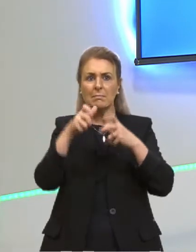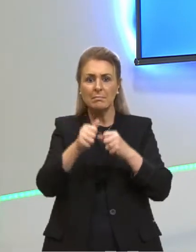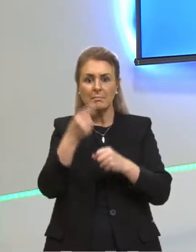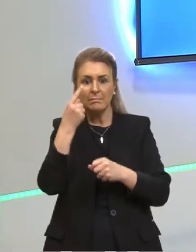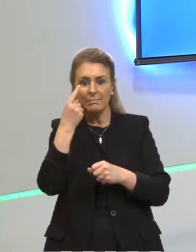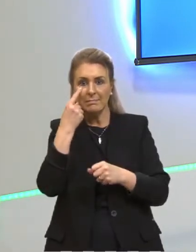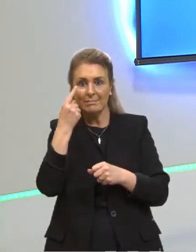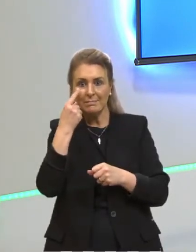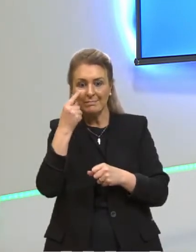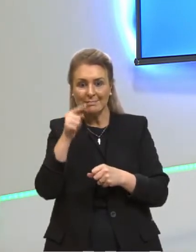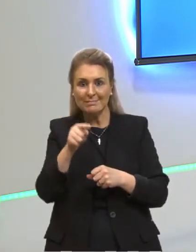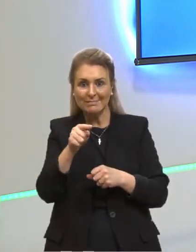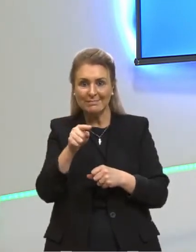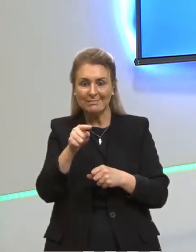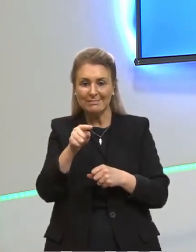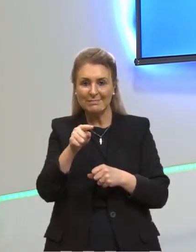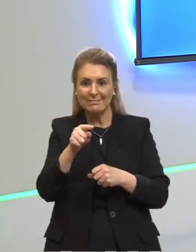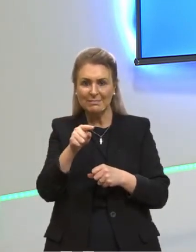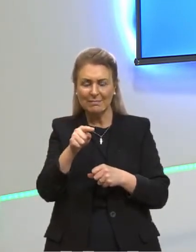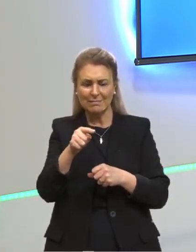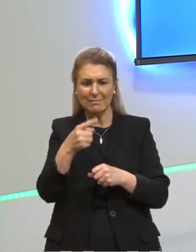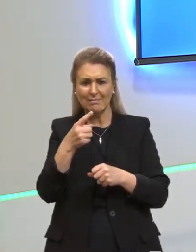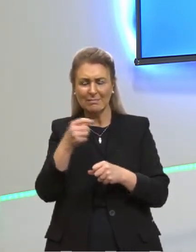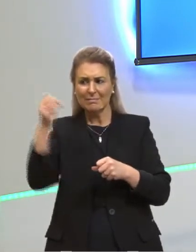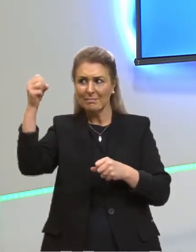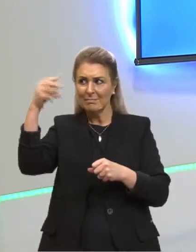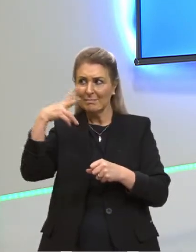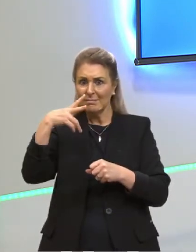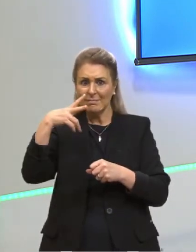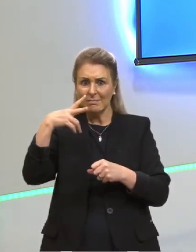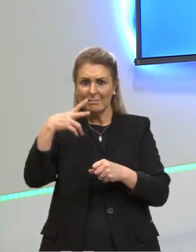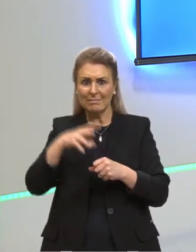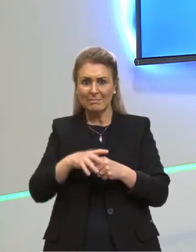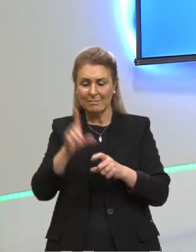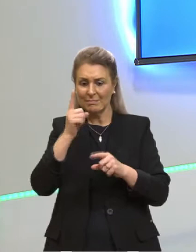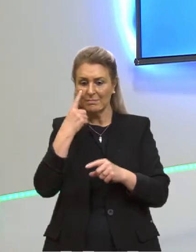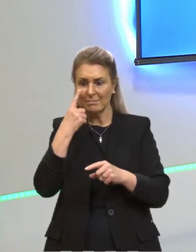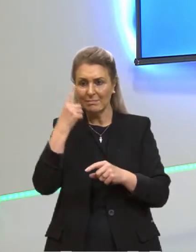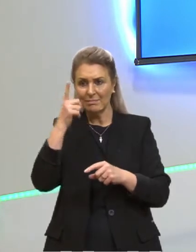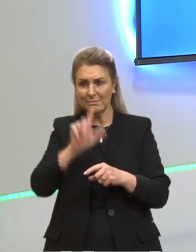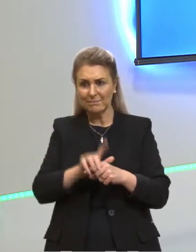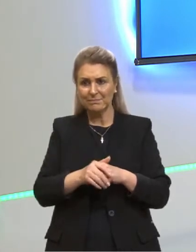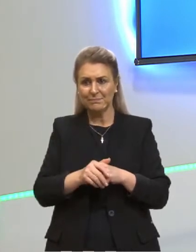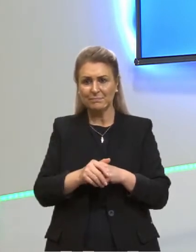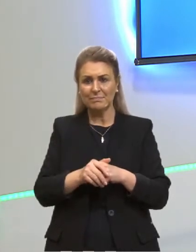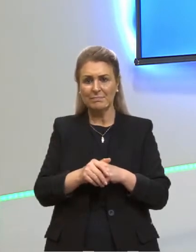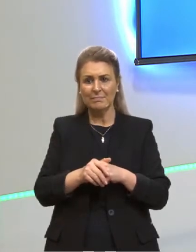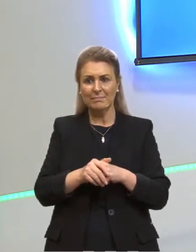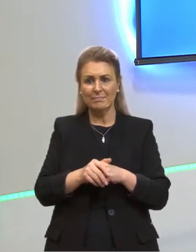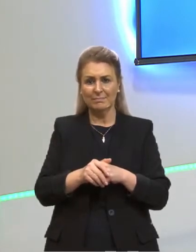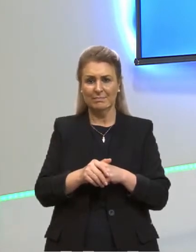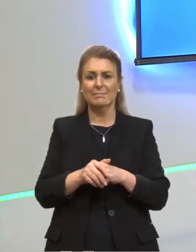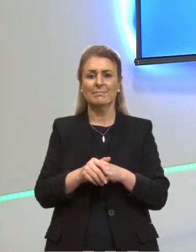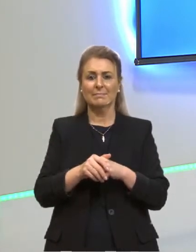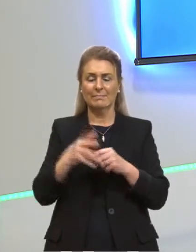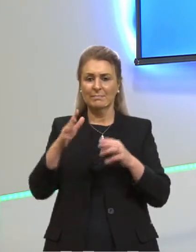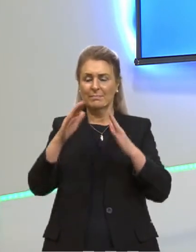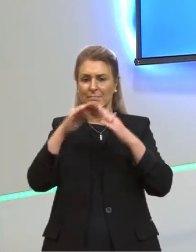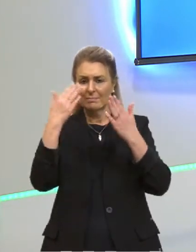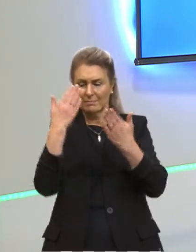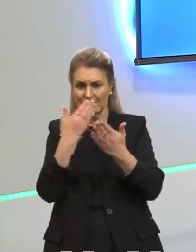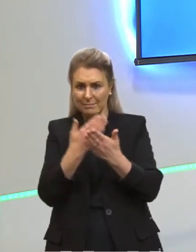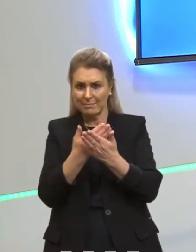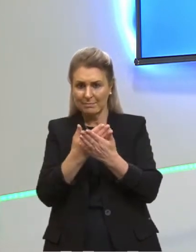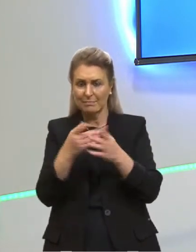enxergam esse infravermelho. Enxergam como luz visível. Para certos animais, como algumas espécies de cobras, por exemplo,